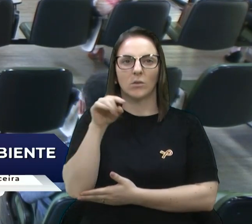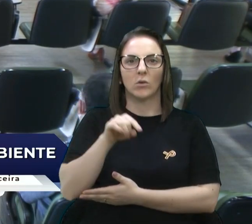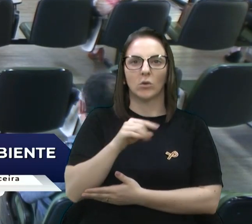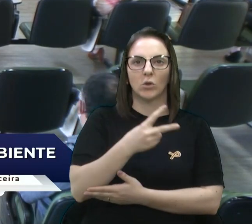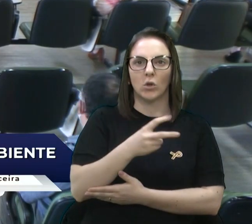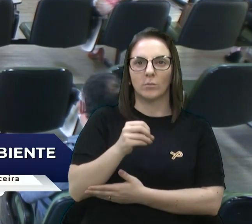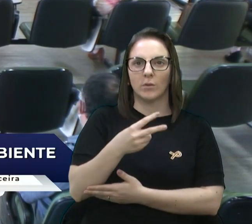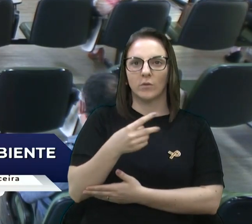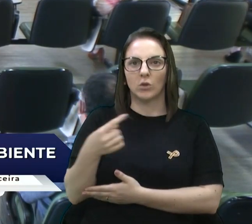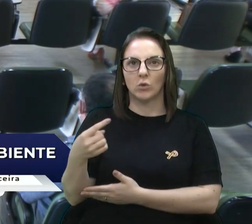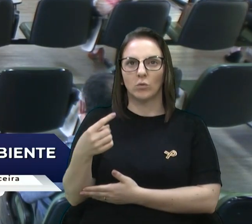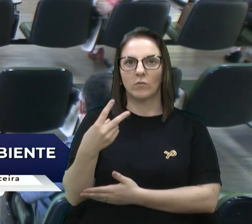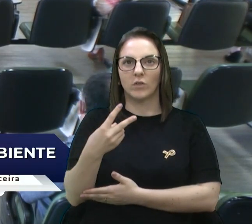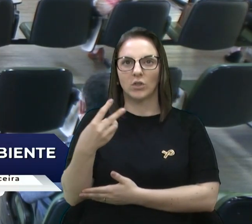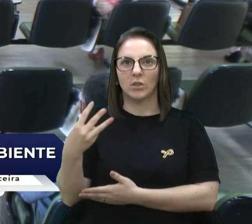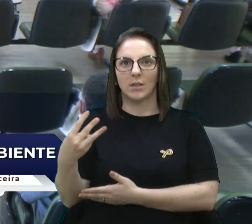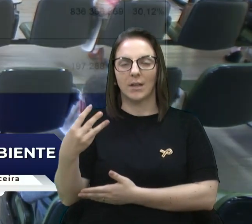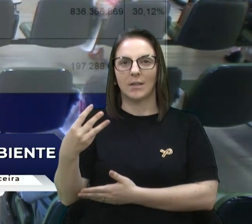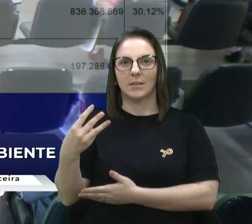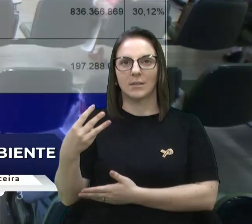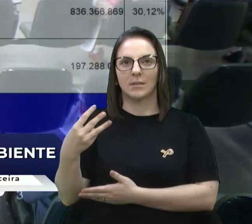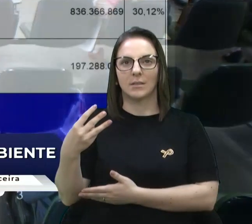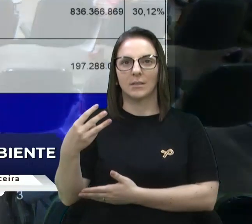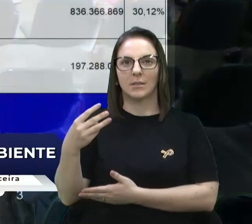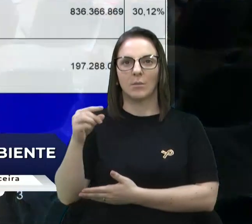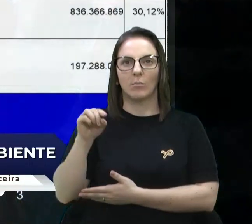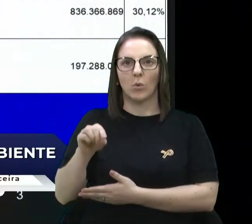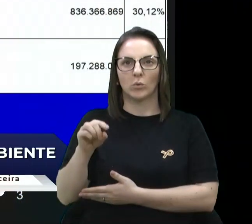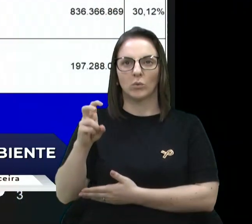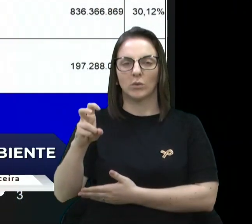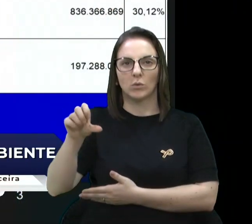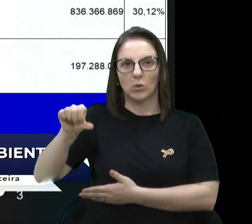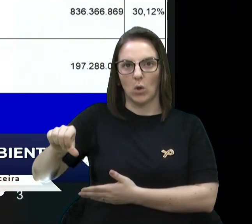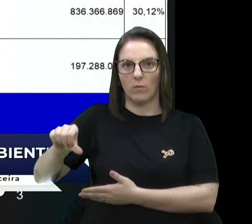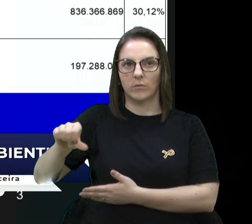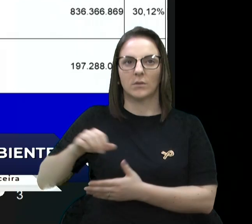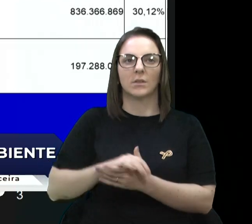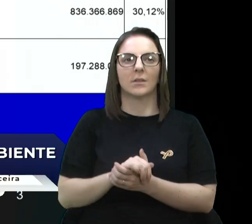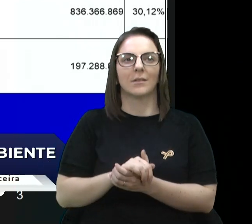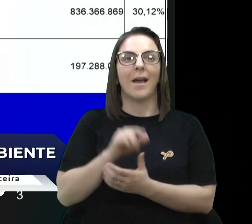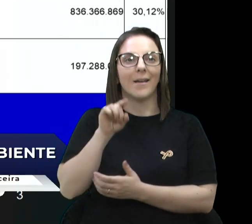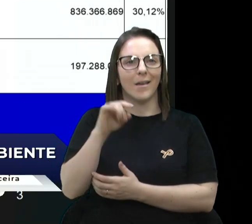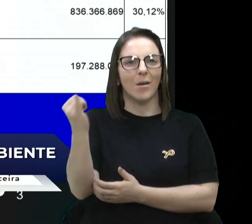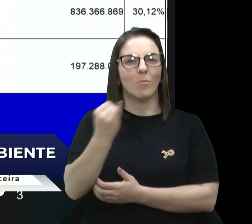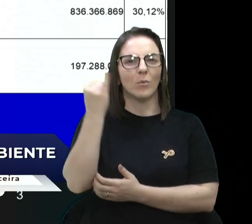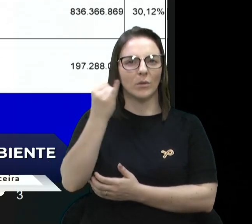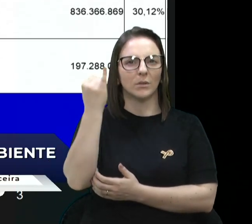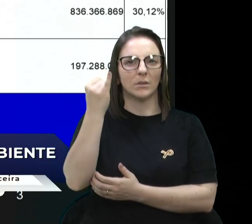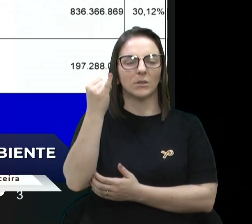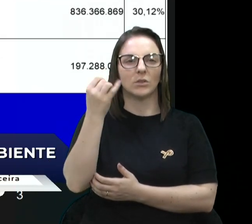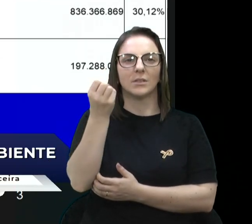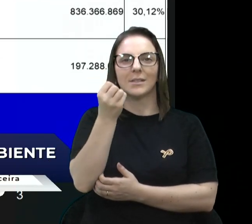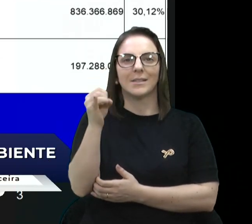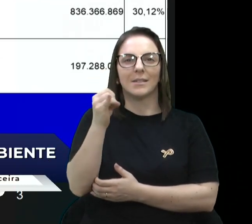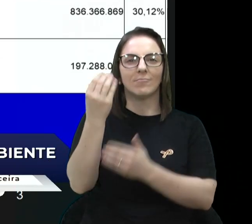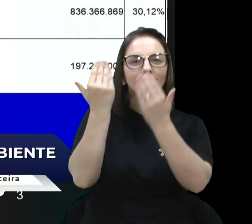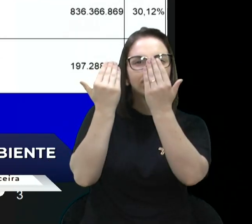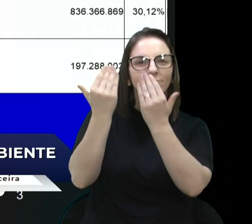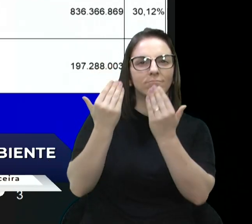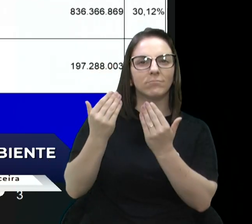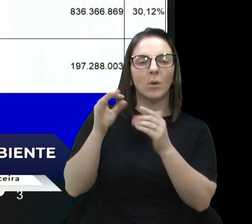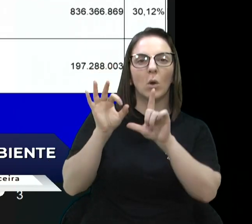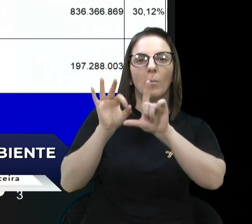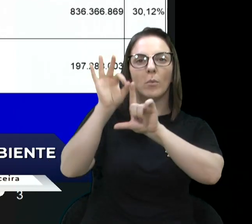Aqui é importante salientar que se nós formos analisar percentualmente, nós teríamos